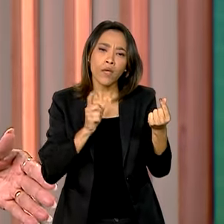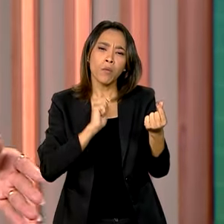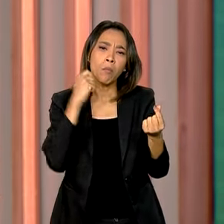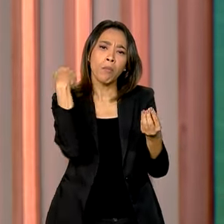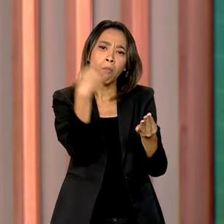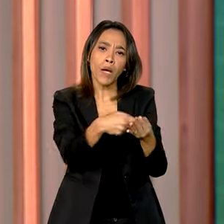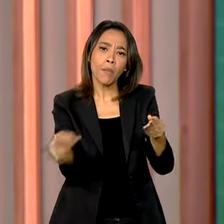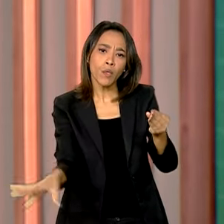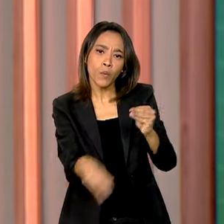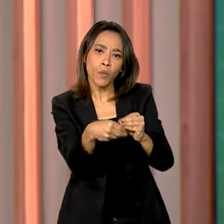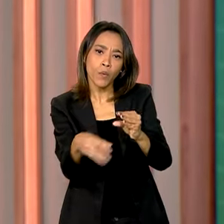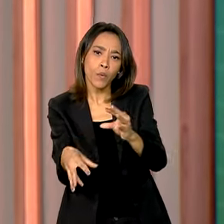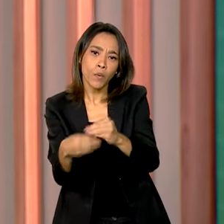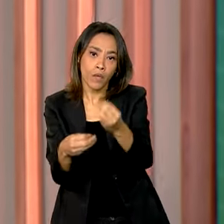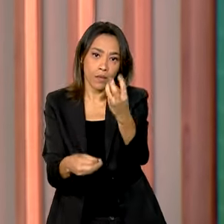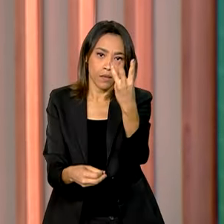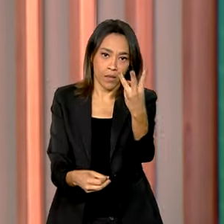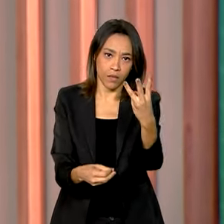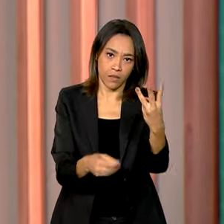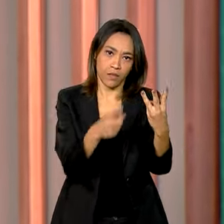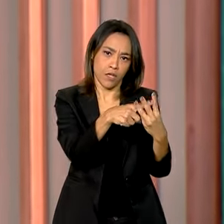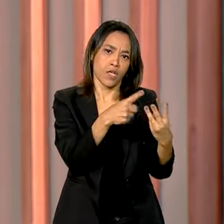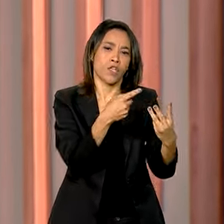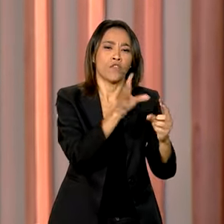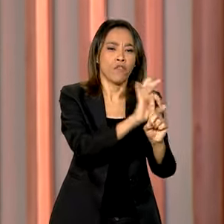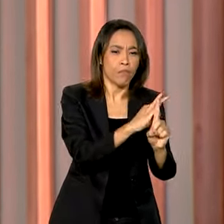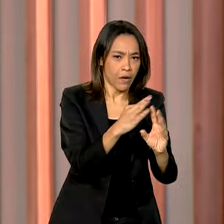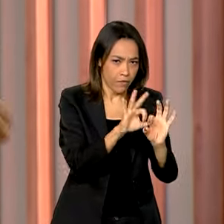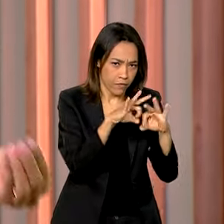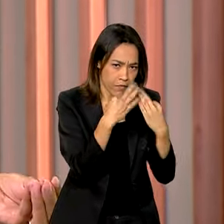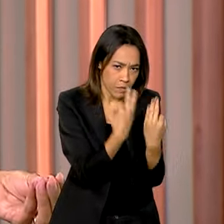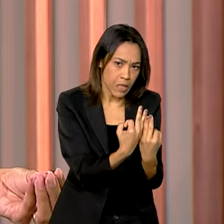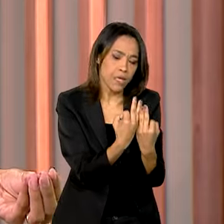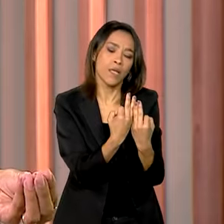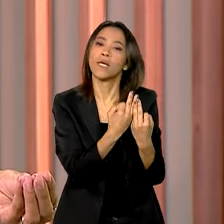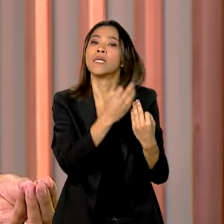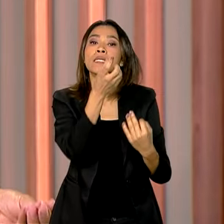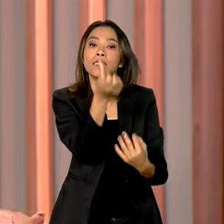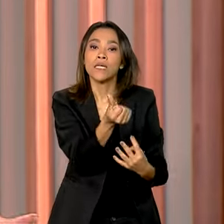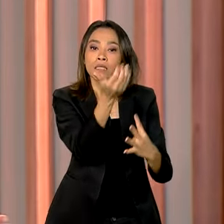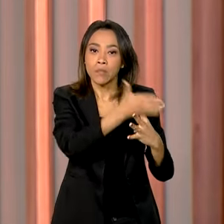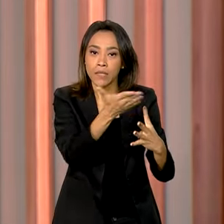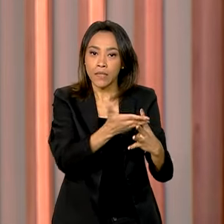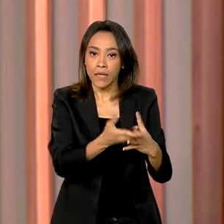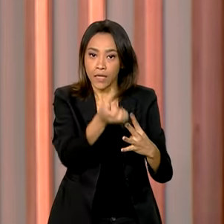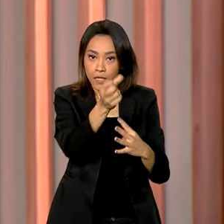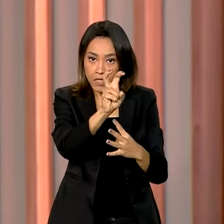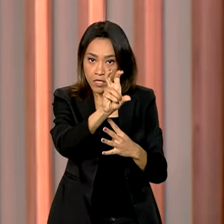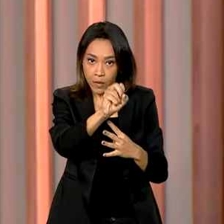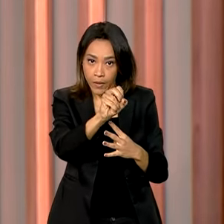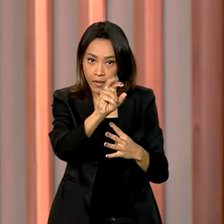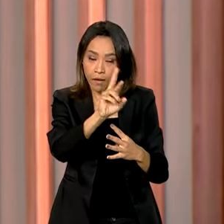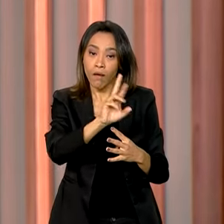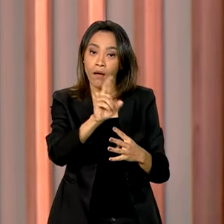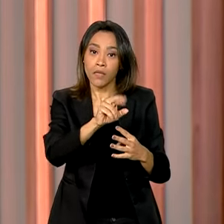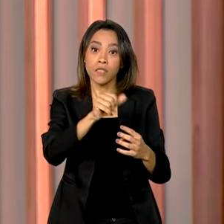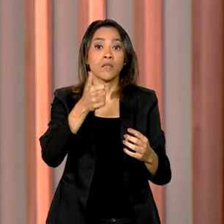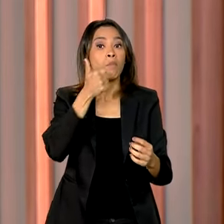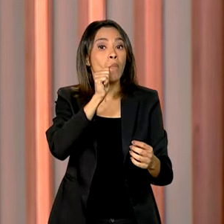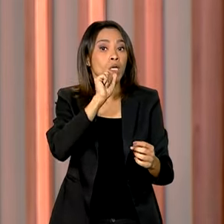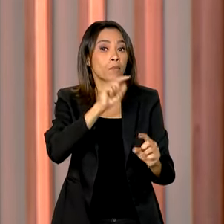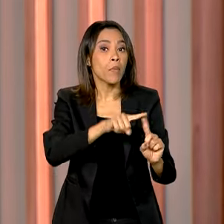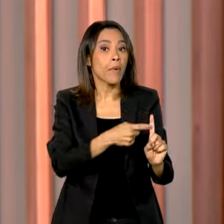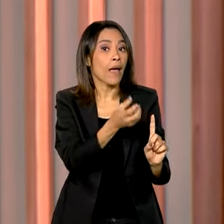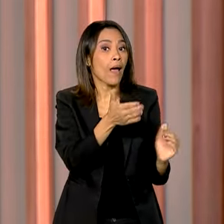adicionais. O benefício familiar nutris, que paga seis parcelas de 50 reais a mães de bebês de até seis meses.